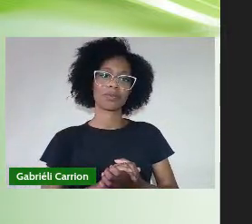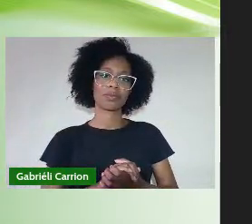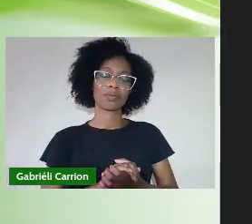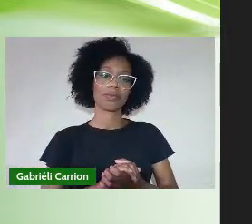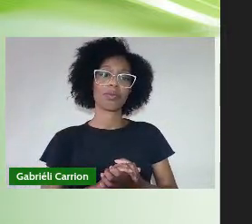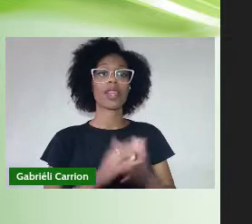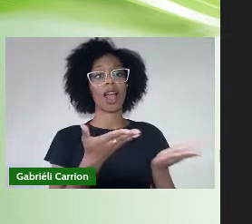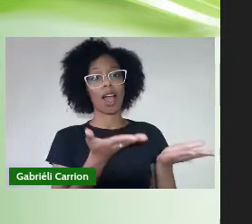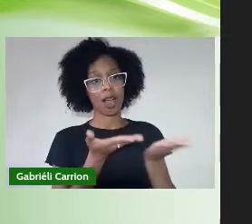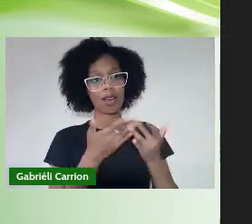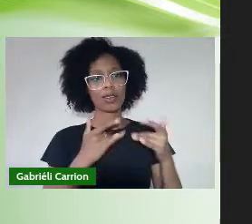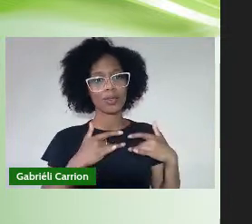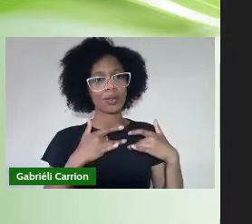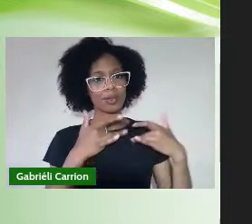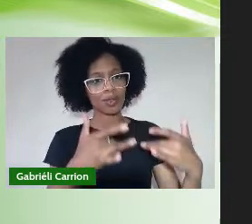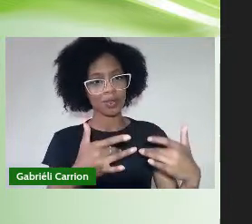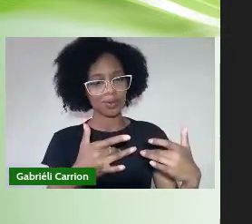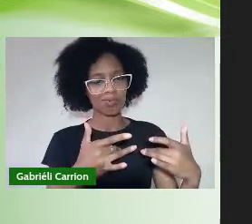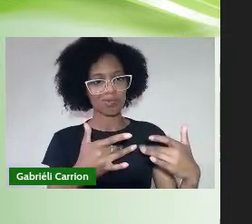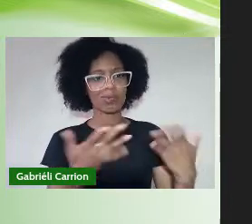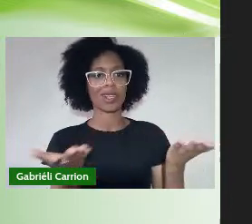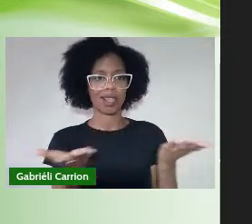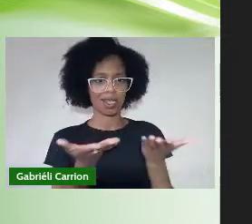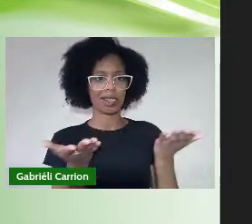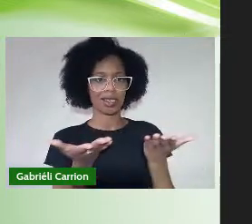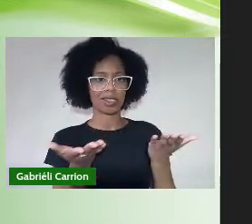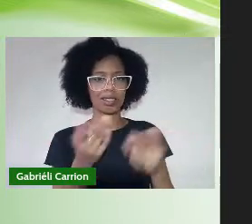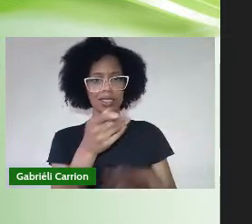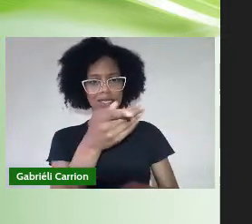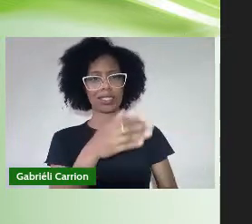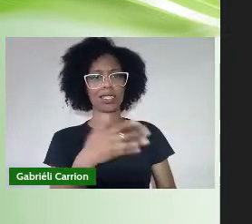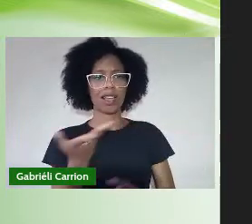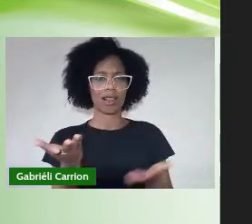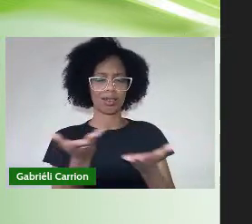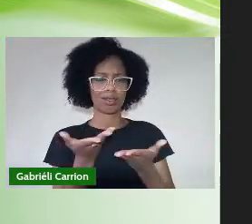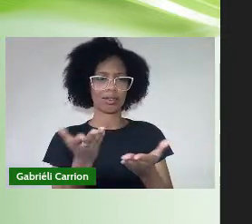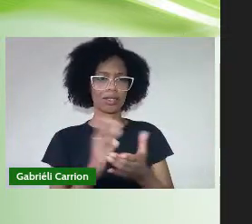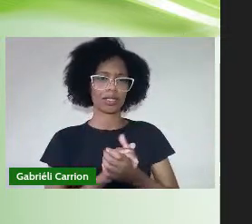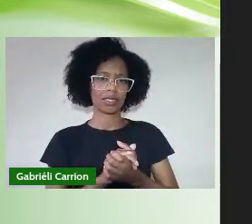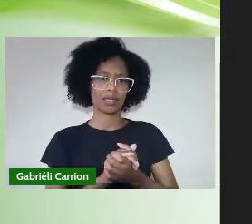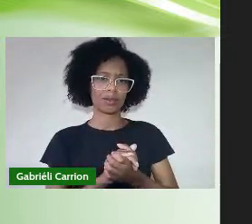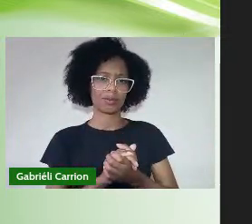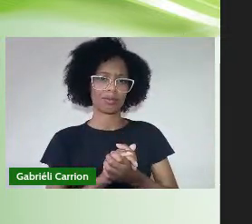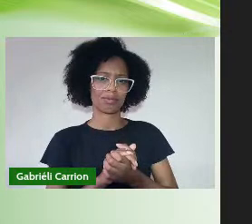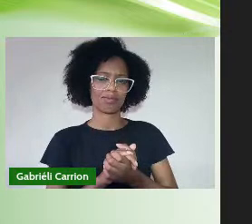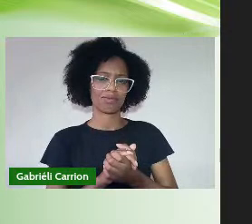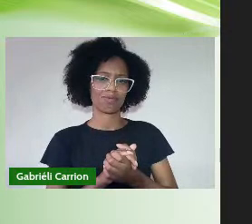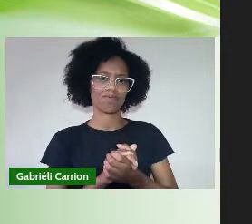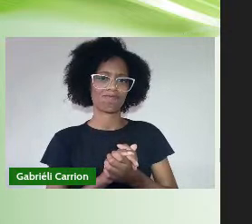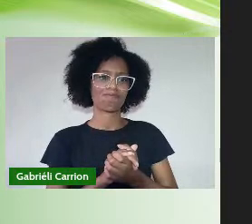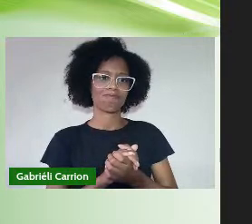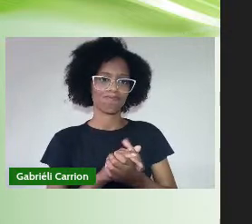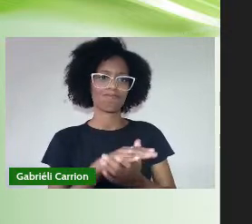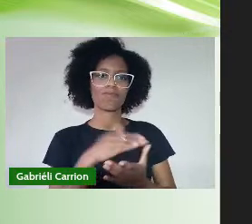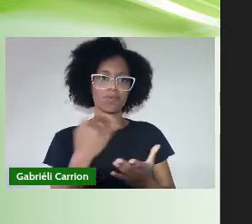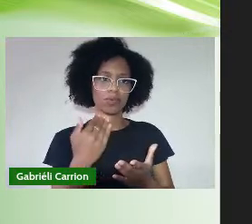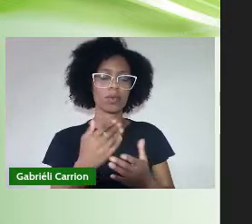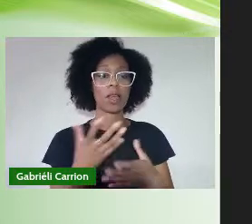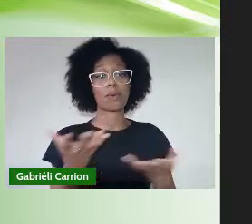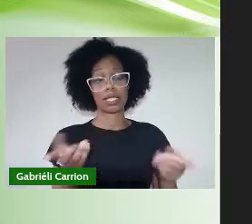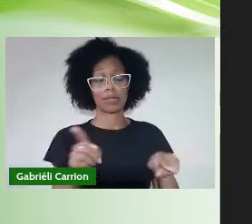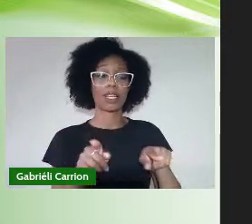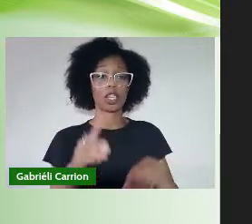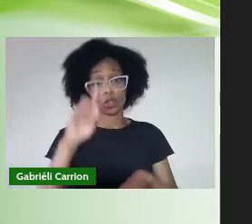perda Mencionada Pela professora Silvana Mas hoje Também é um Dia de festa E quero